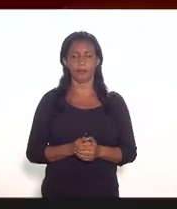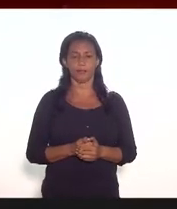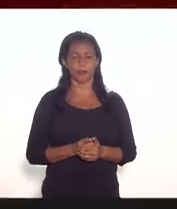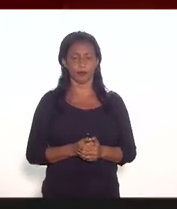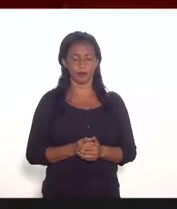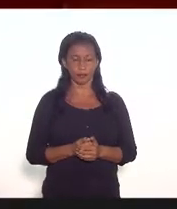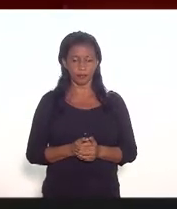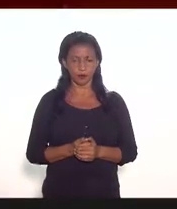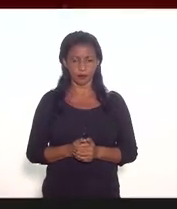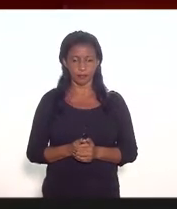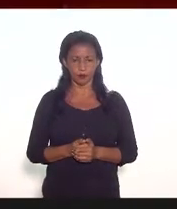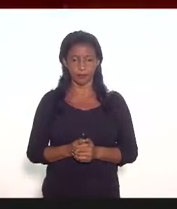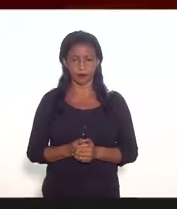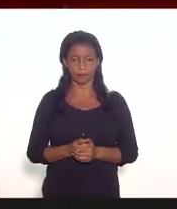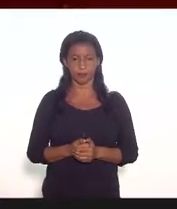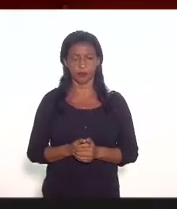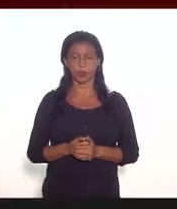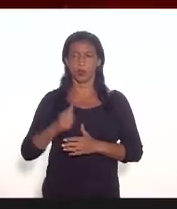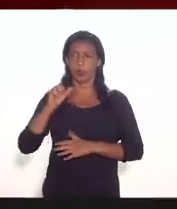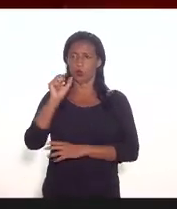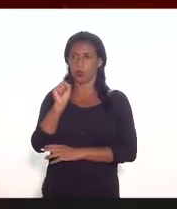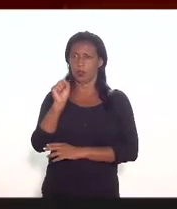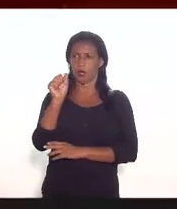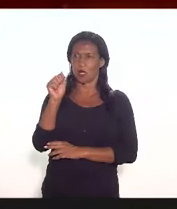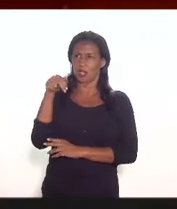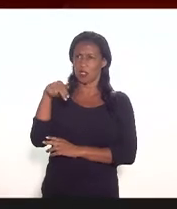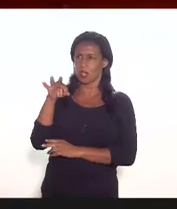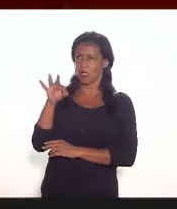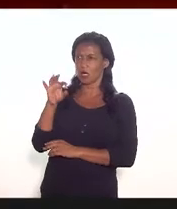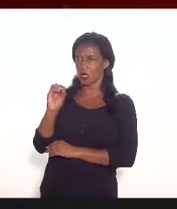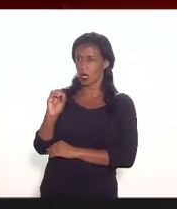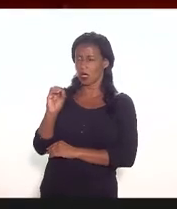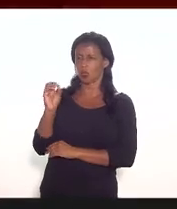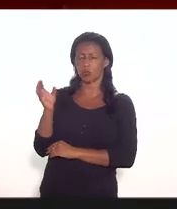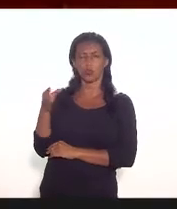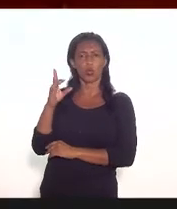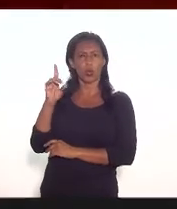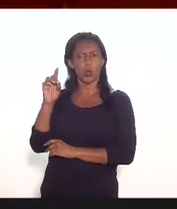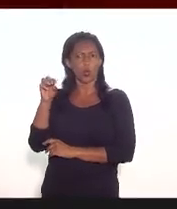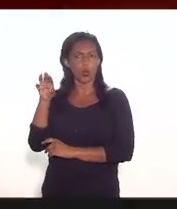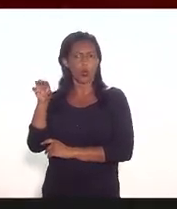do Santos Dumont ser um aeroporto